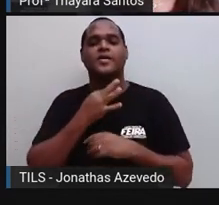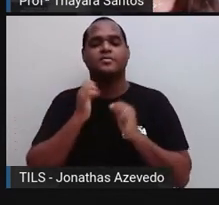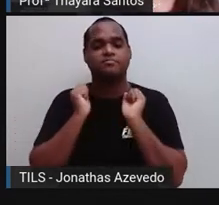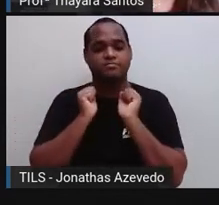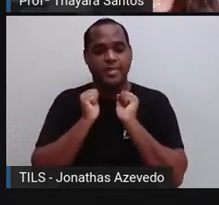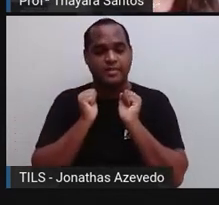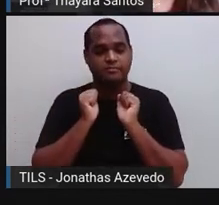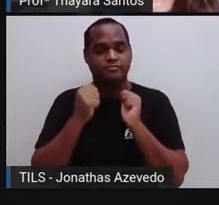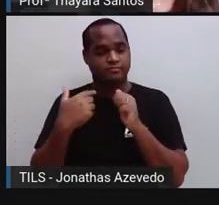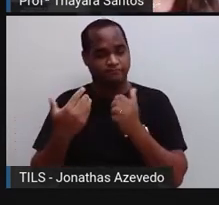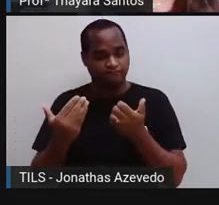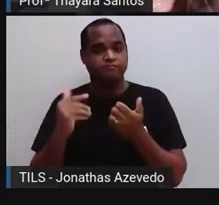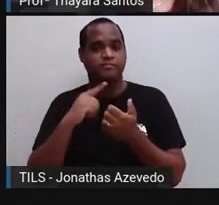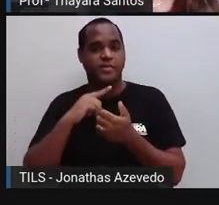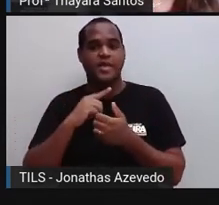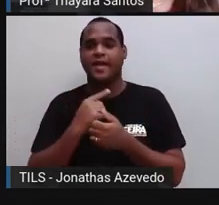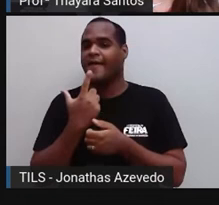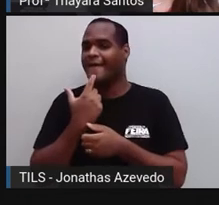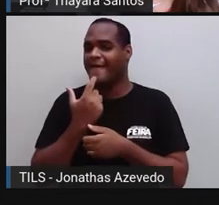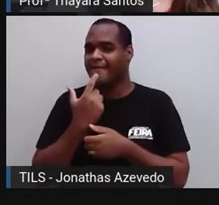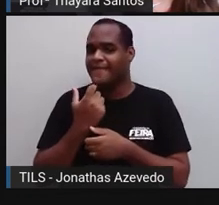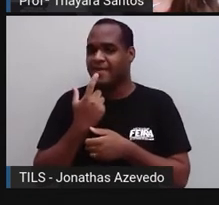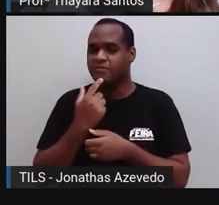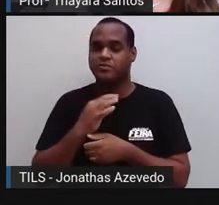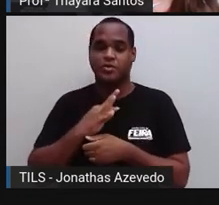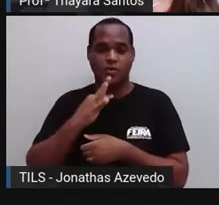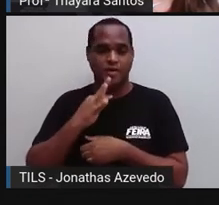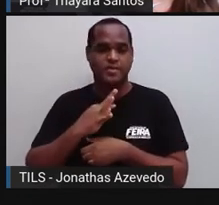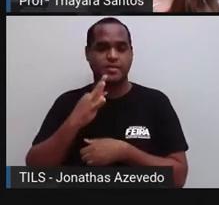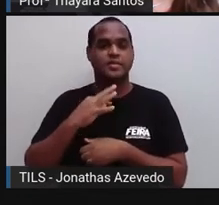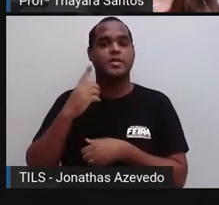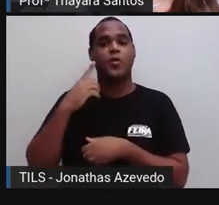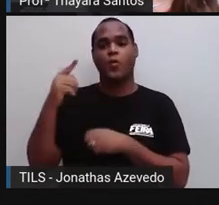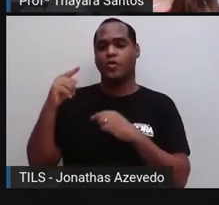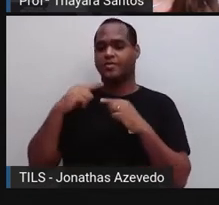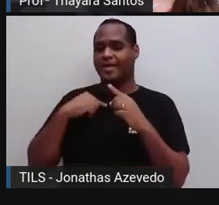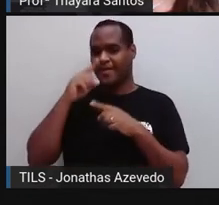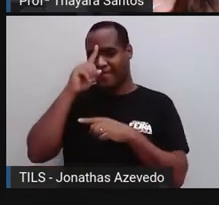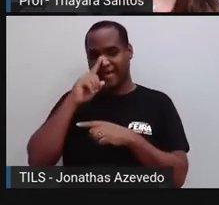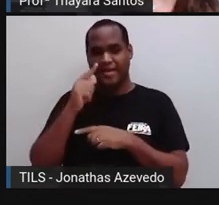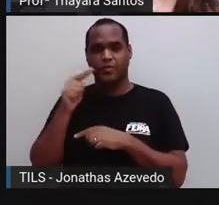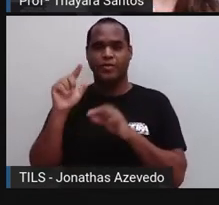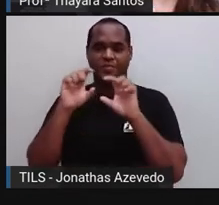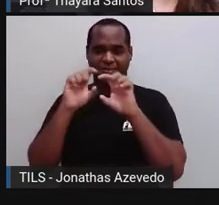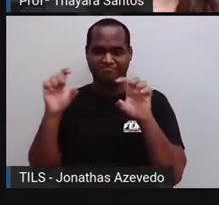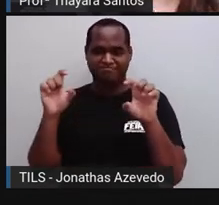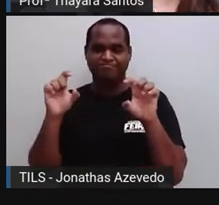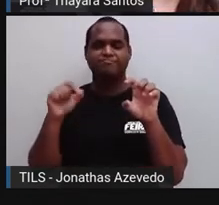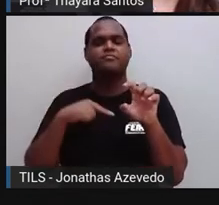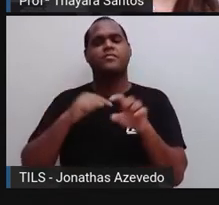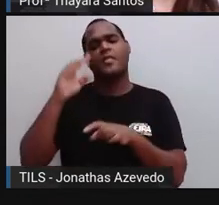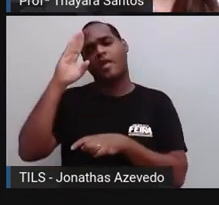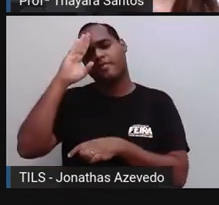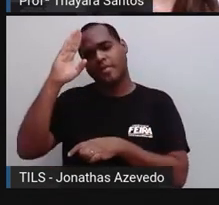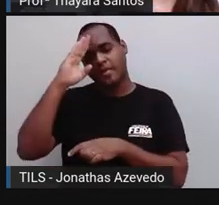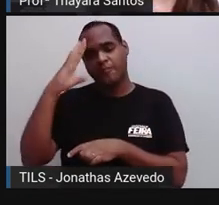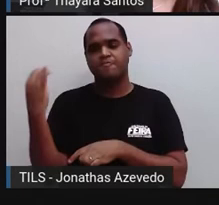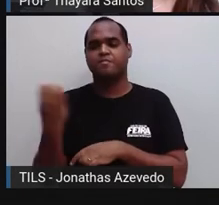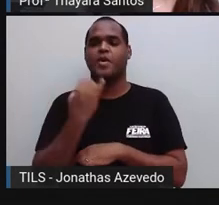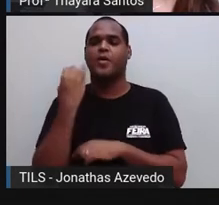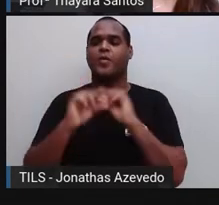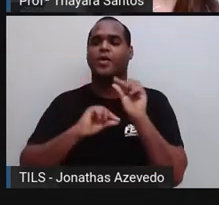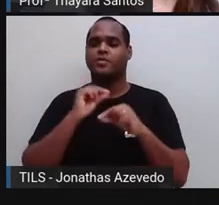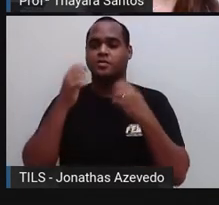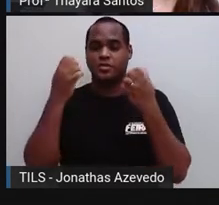vermelho aqui é a tireoide e essas amarelinhas são as paratireoides. E a função dessa glândula